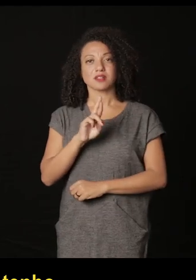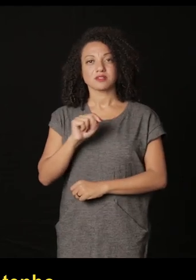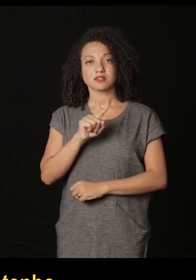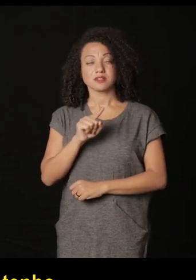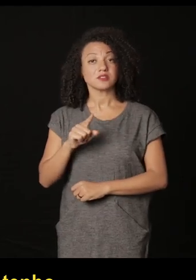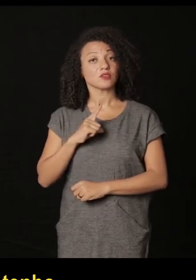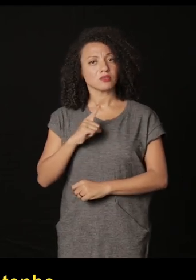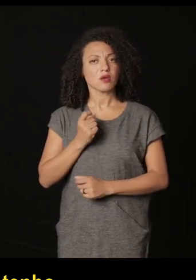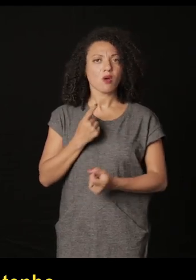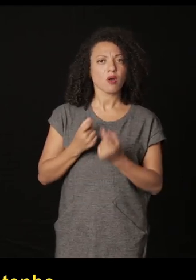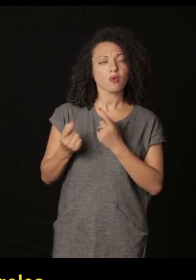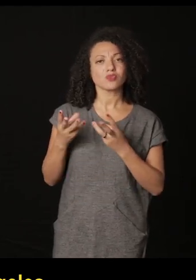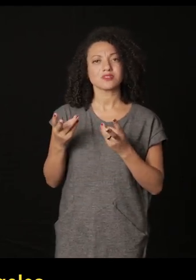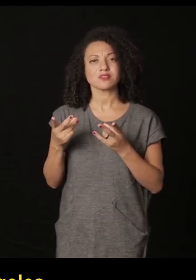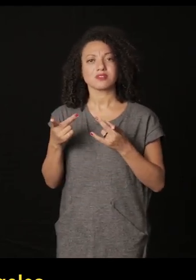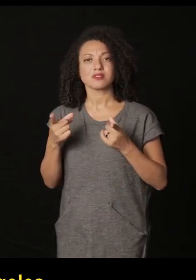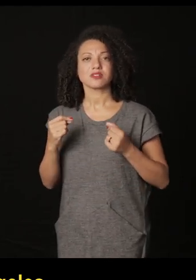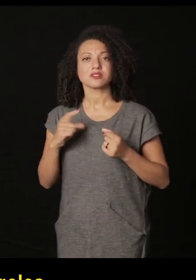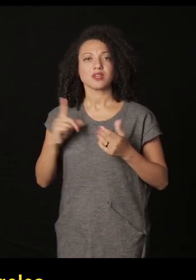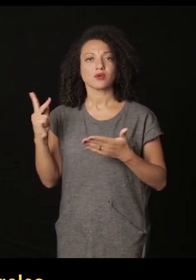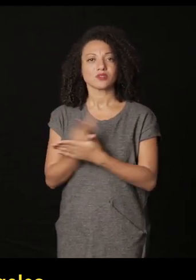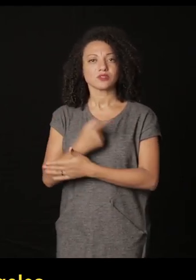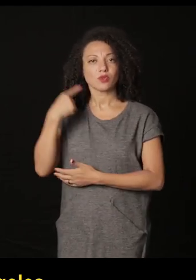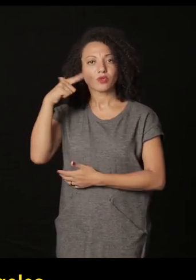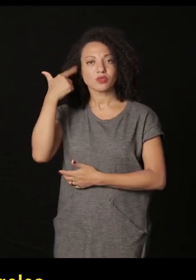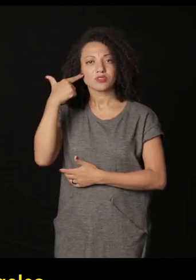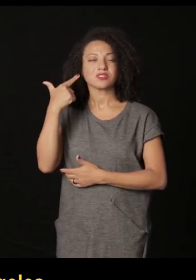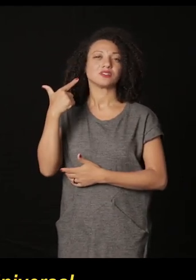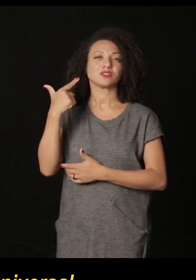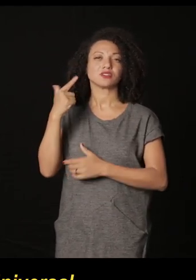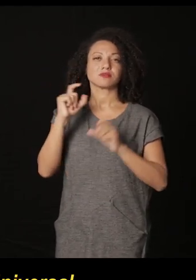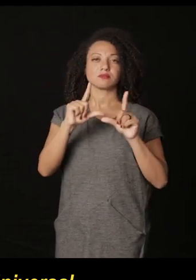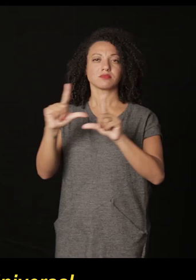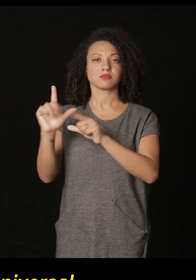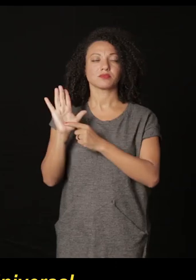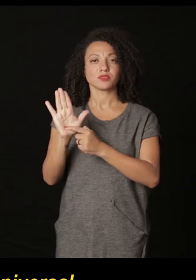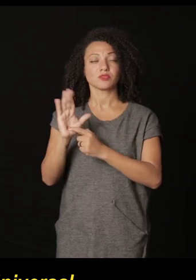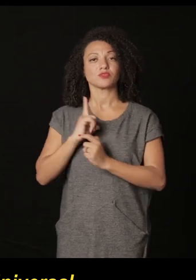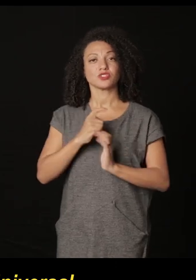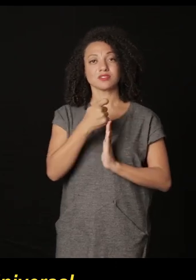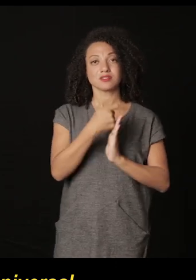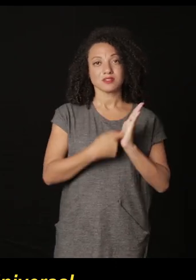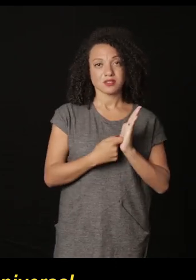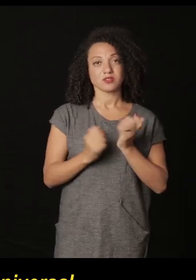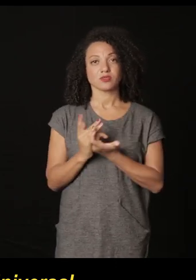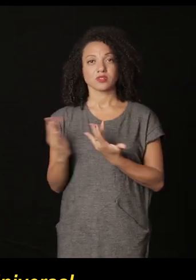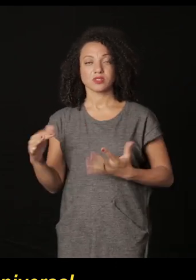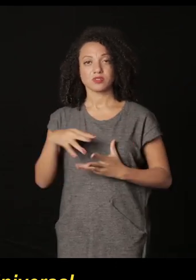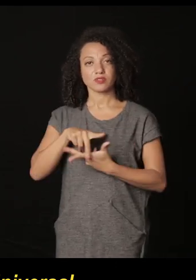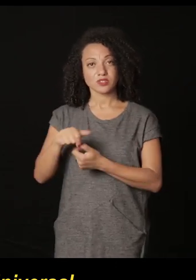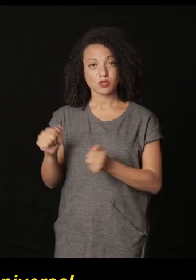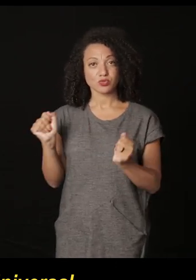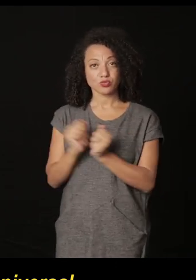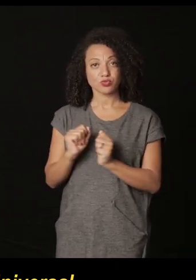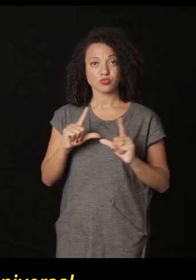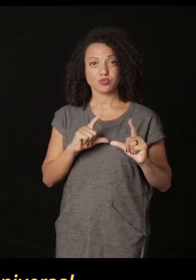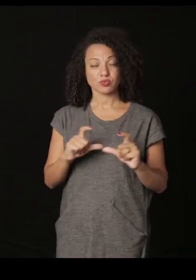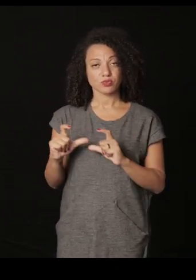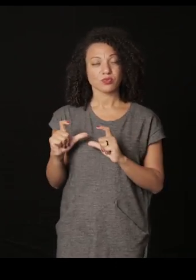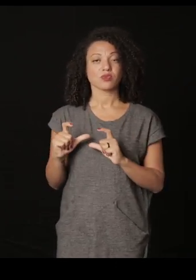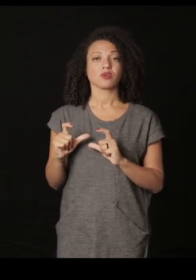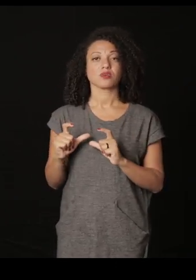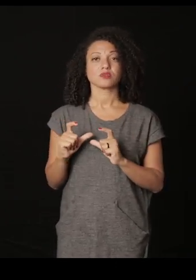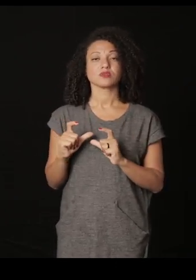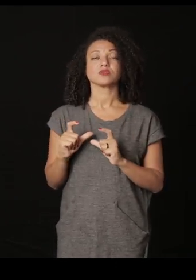alguns detalhes aqui da instalação feita em Los Angeles onde eu unia texto do Arquivo Universal com fotos